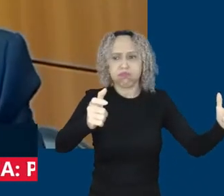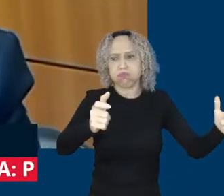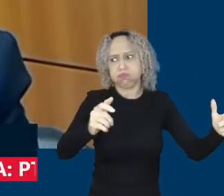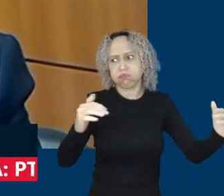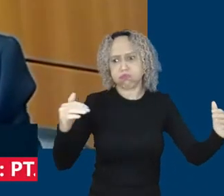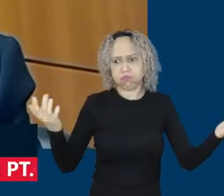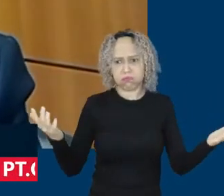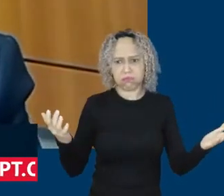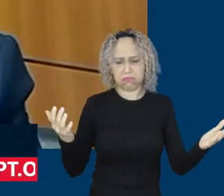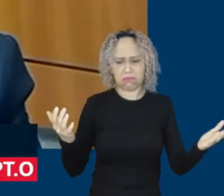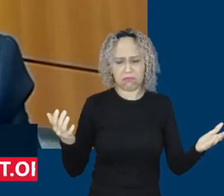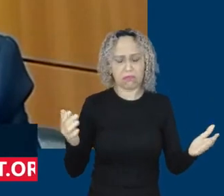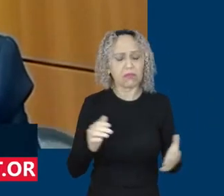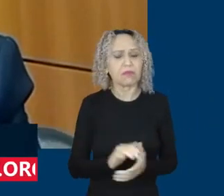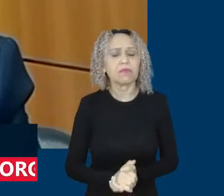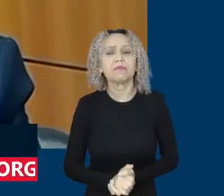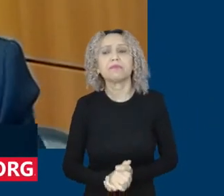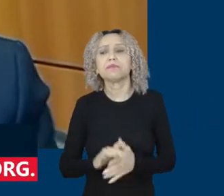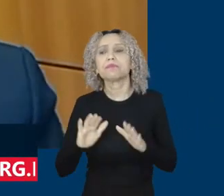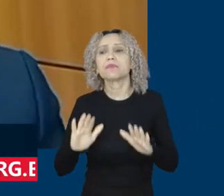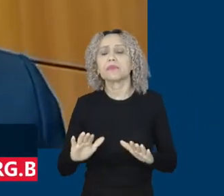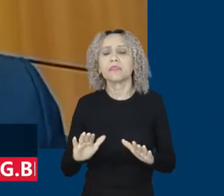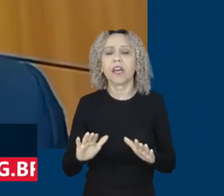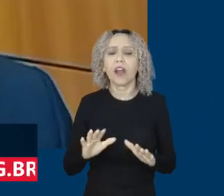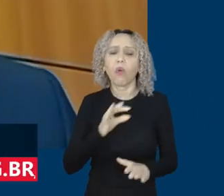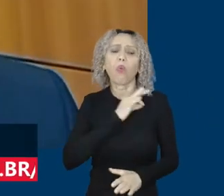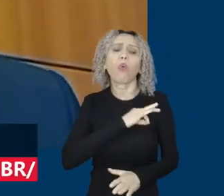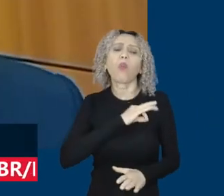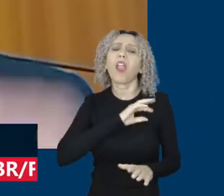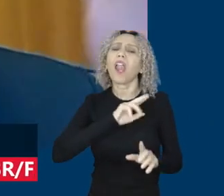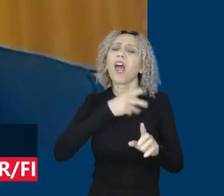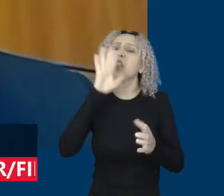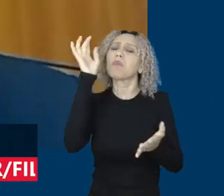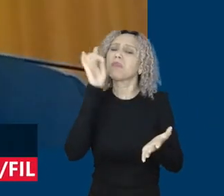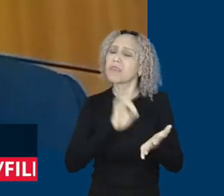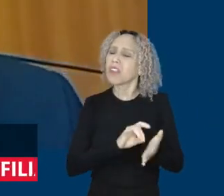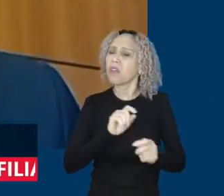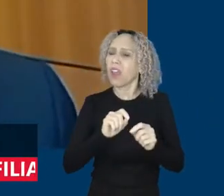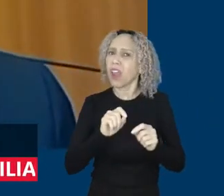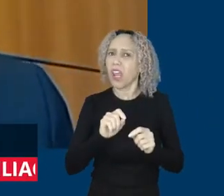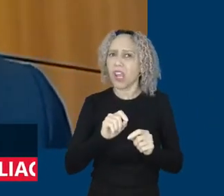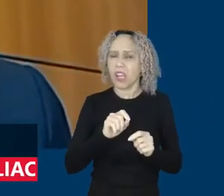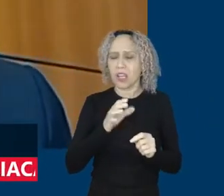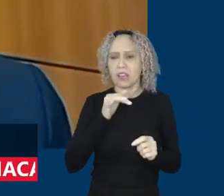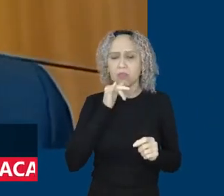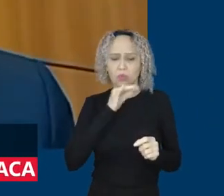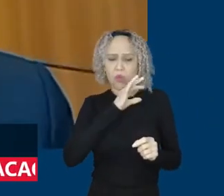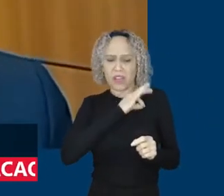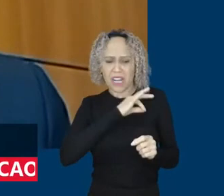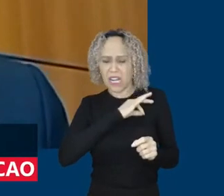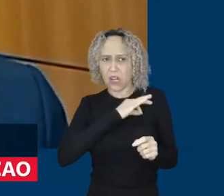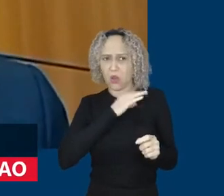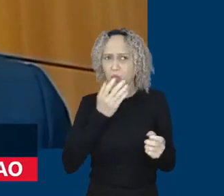é a ideia do aumento real do salário mínimo? Não é aumentar todas as faixas salariais, não é esse o princípio,